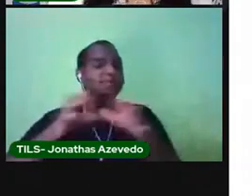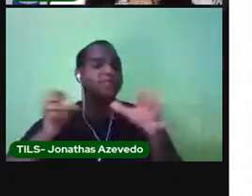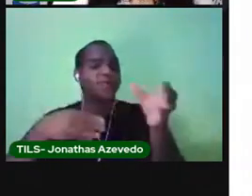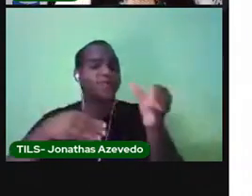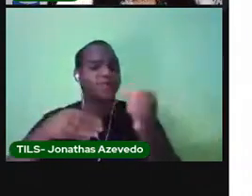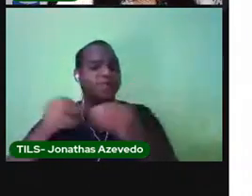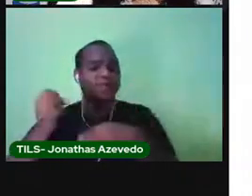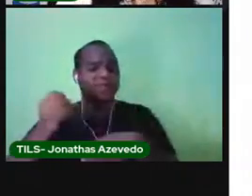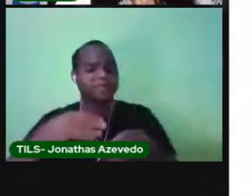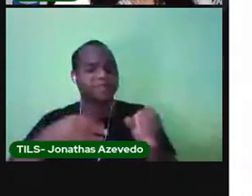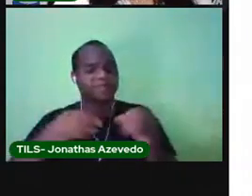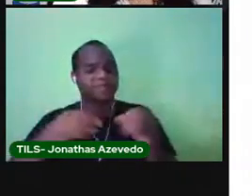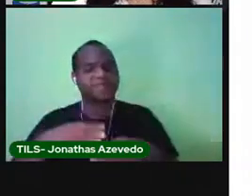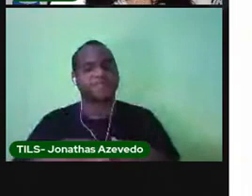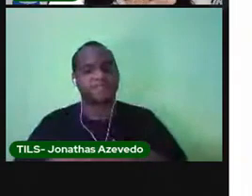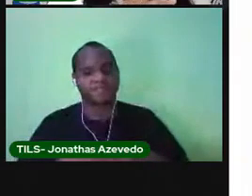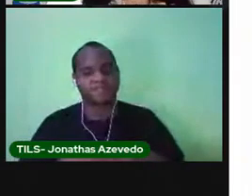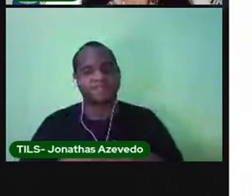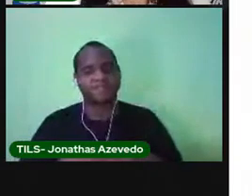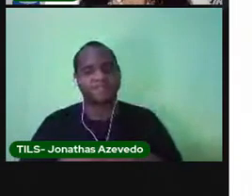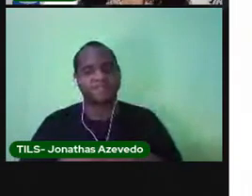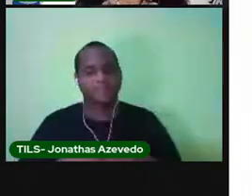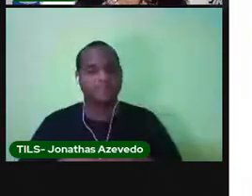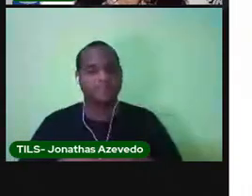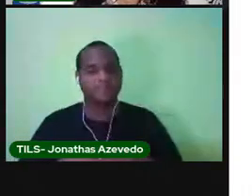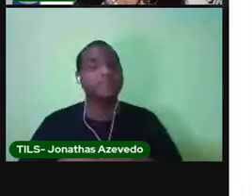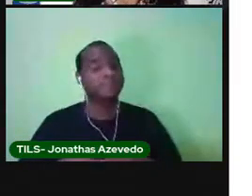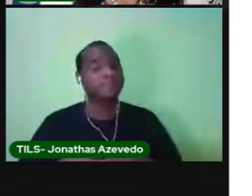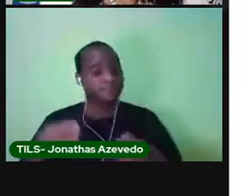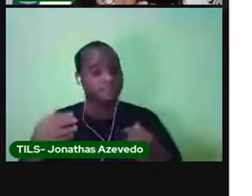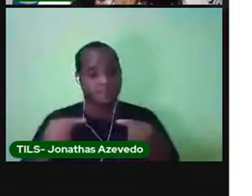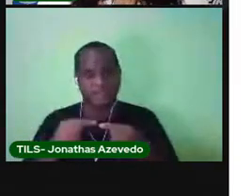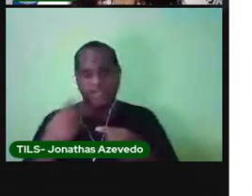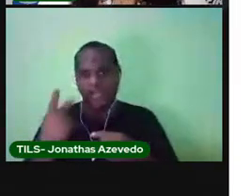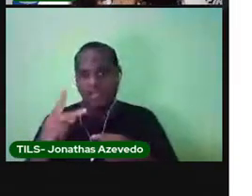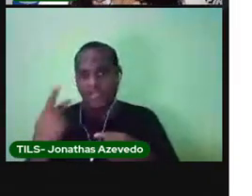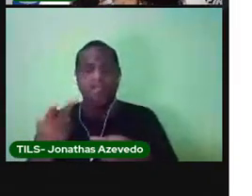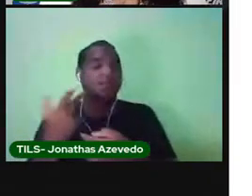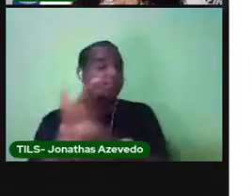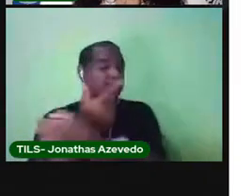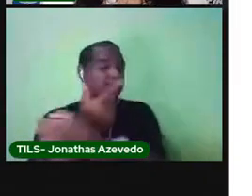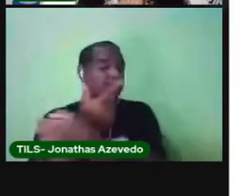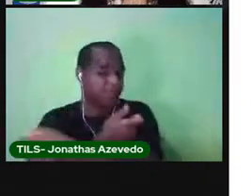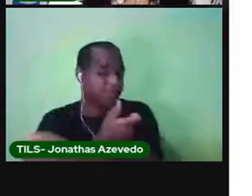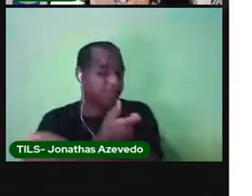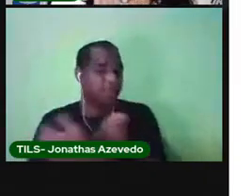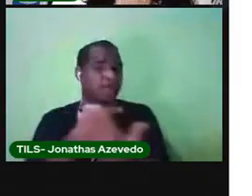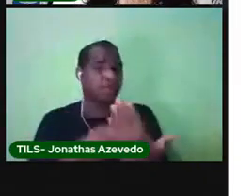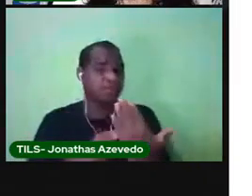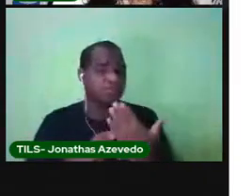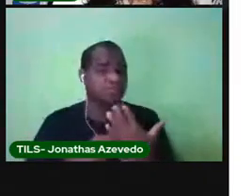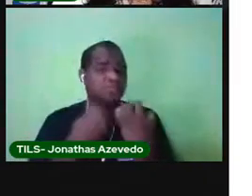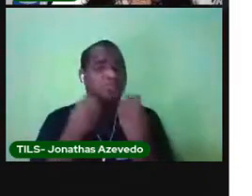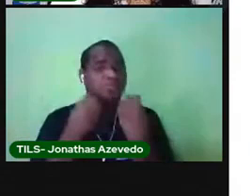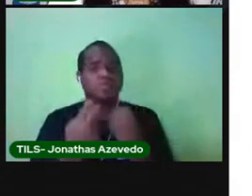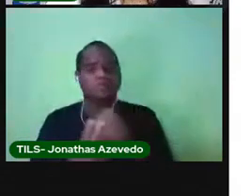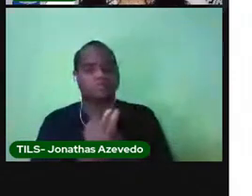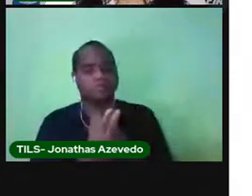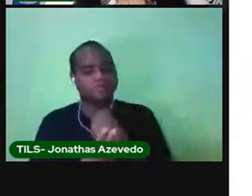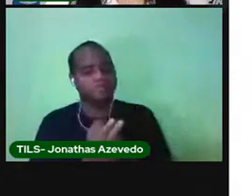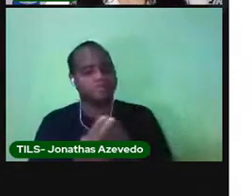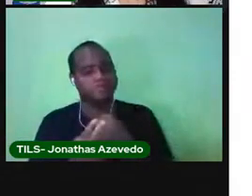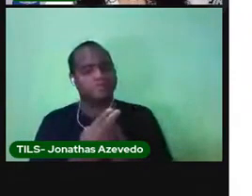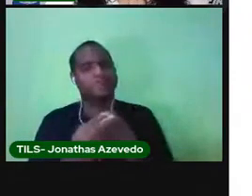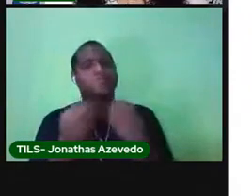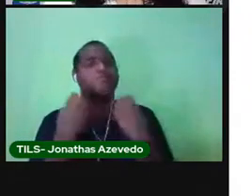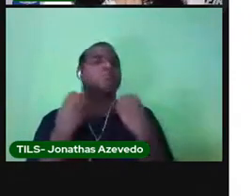Mas essas são as vacinas que imunizam, que protegem o nosso corpo de doenças.